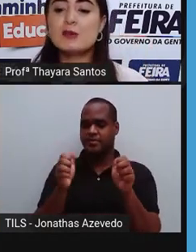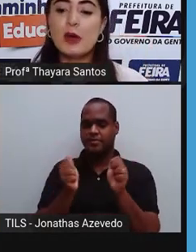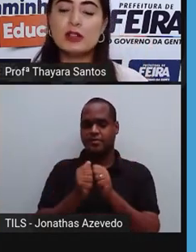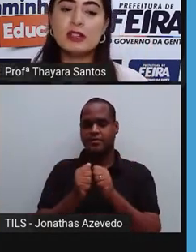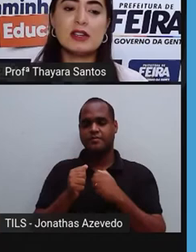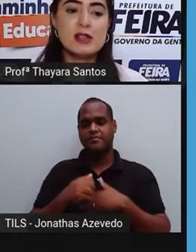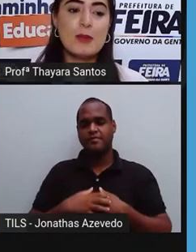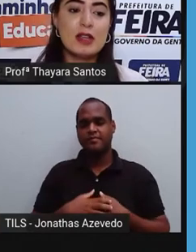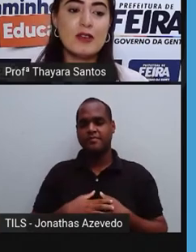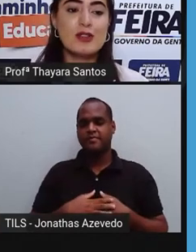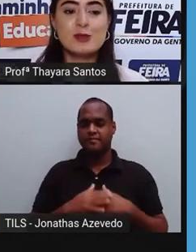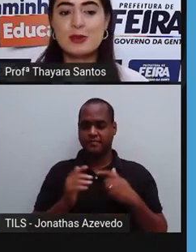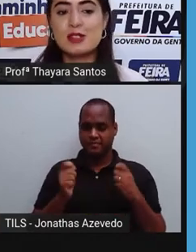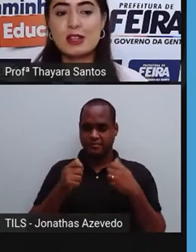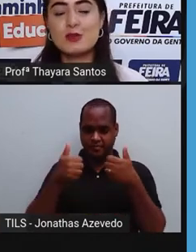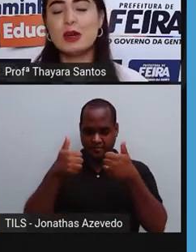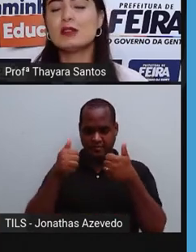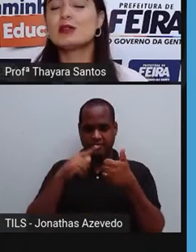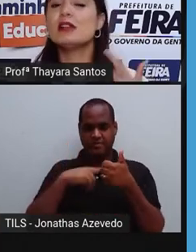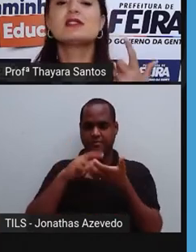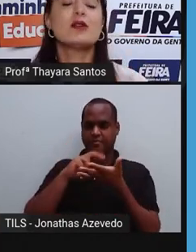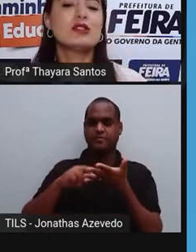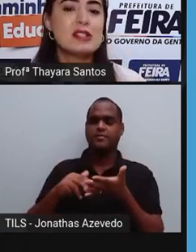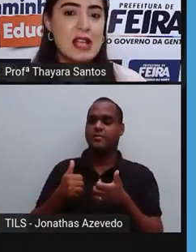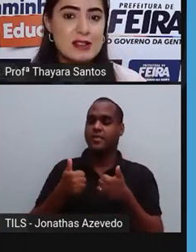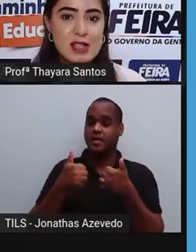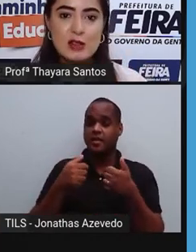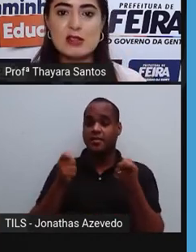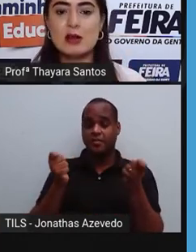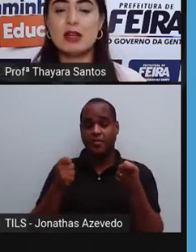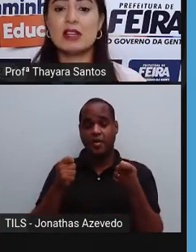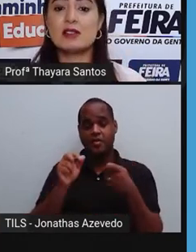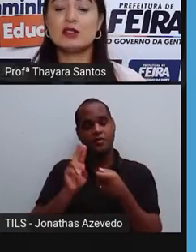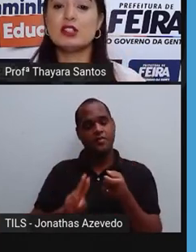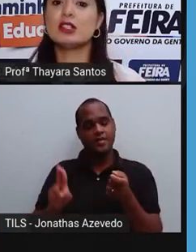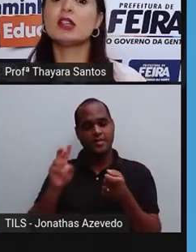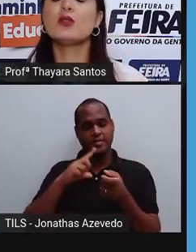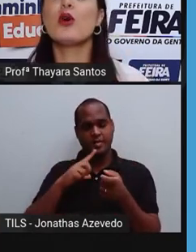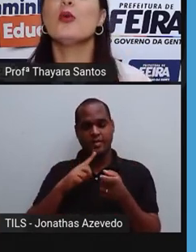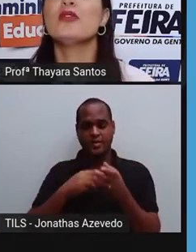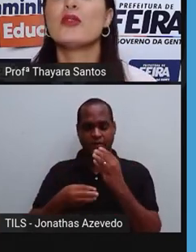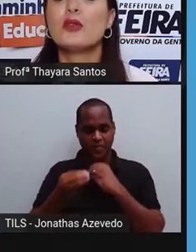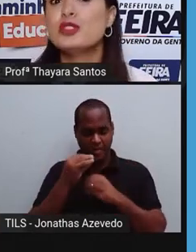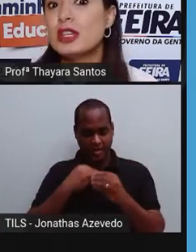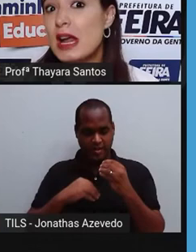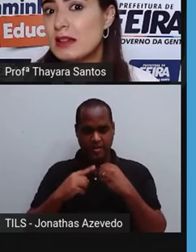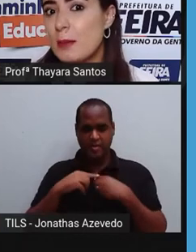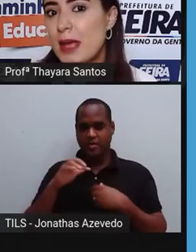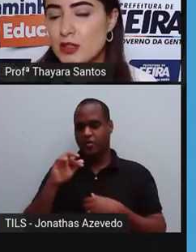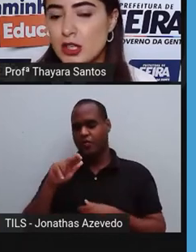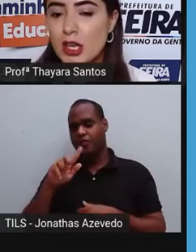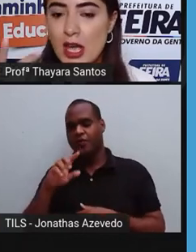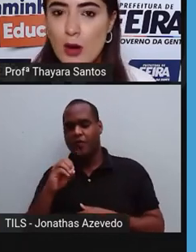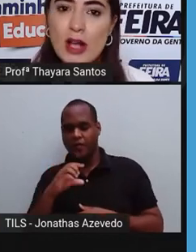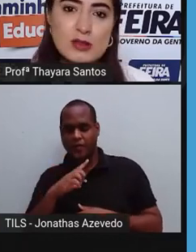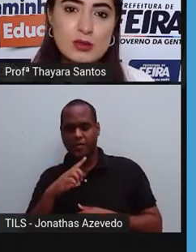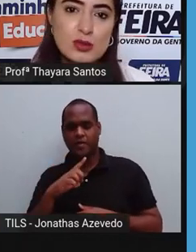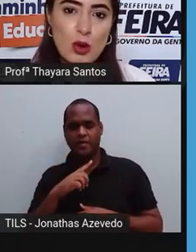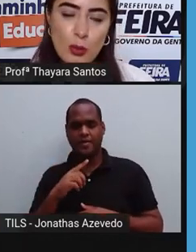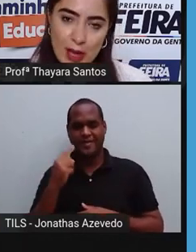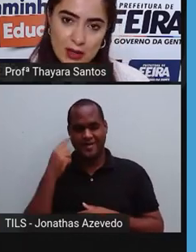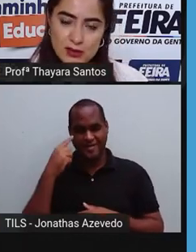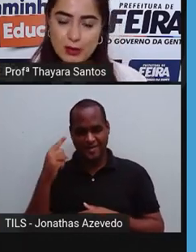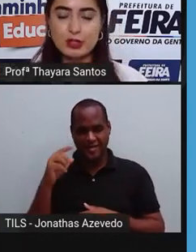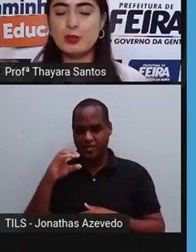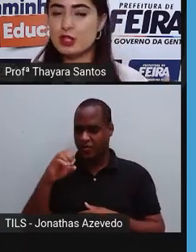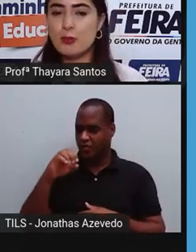Eles podem trazer benefícios para os seres humanos. Eles são utilizados na nossa alimentação. gente tanto come fungo diretamente. É o caso dos